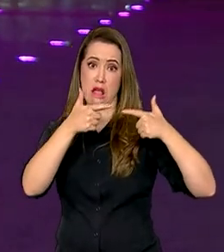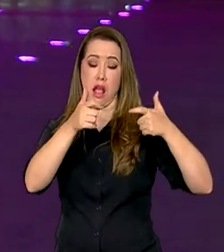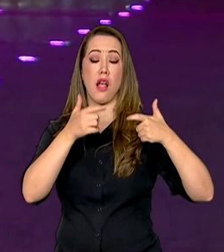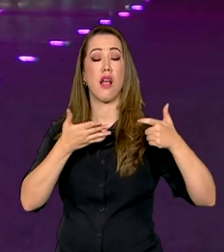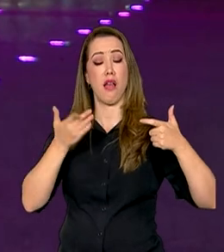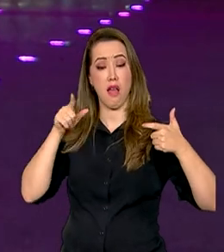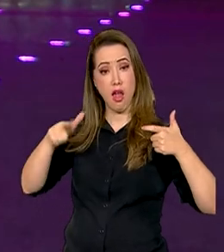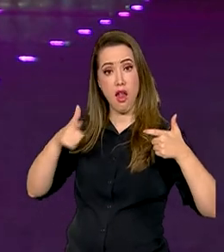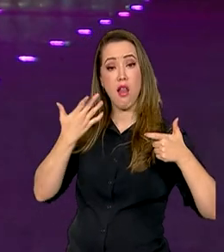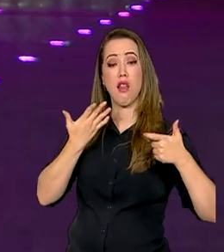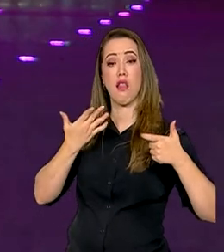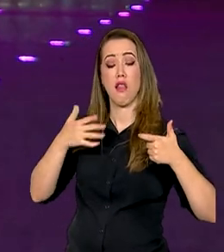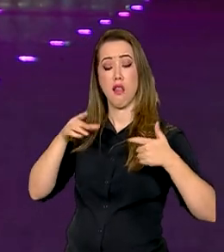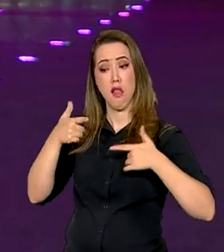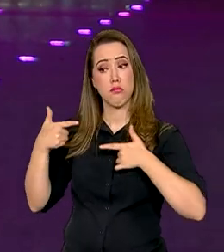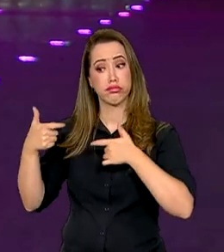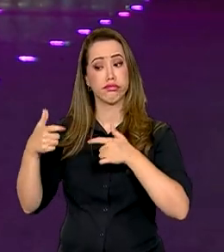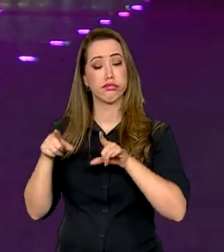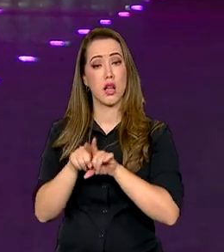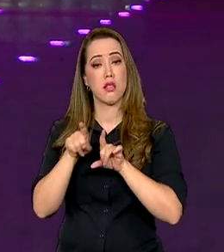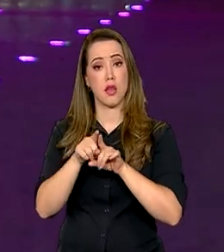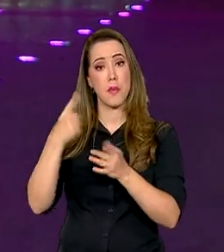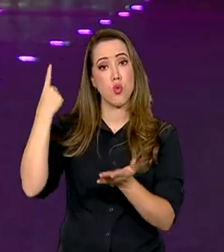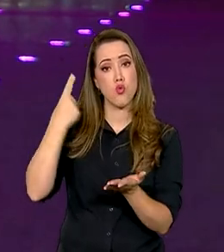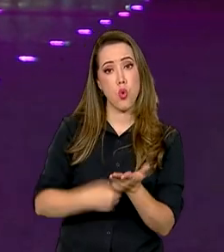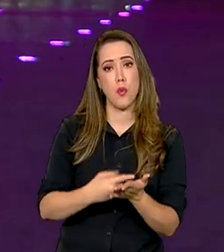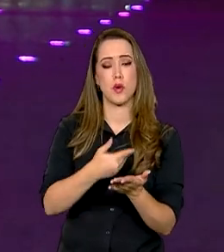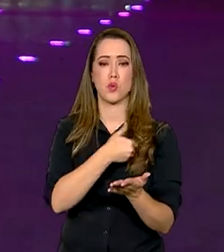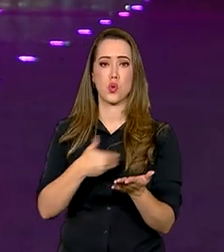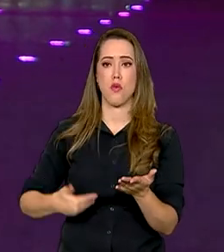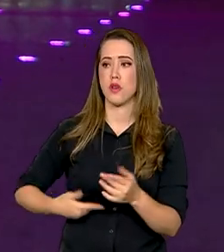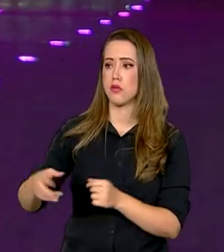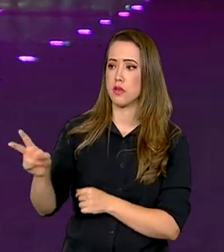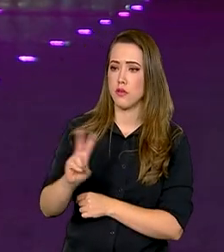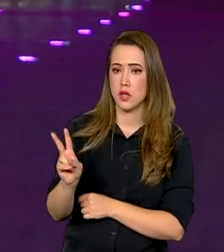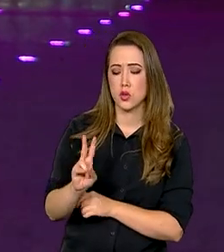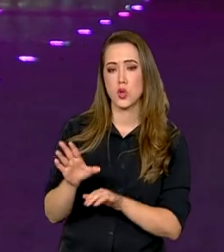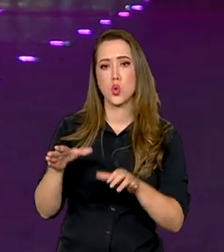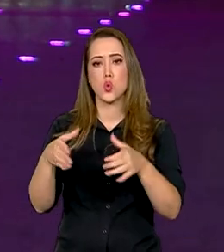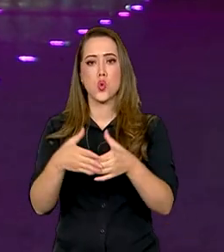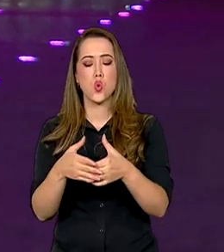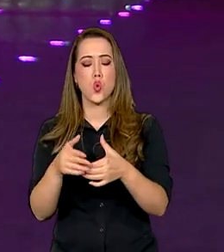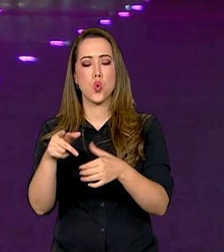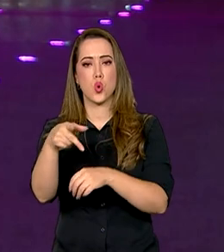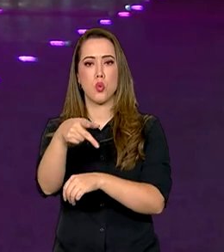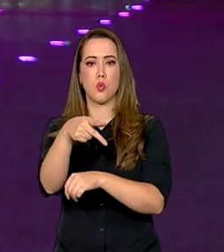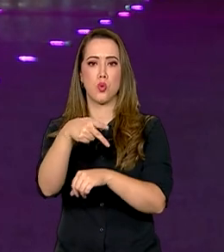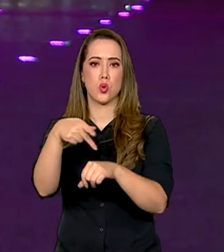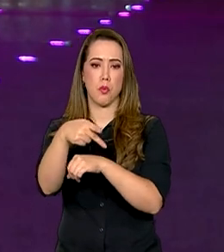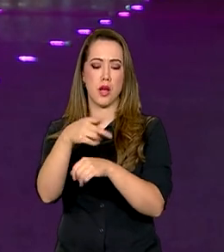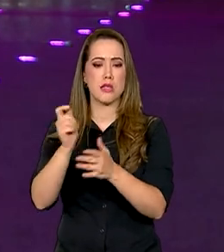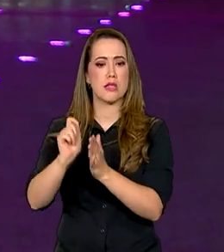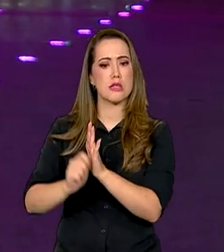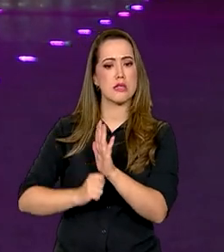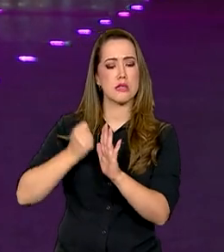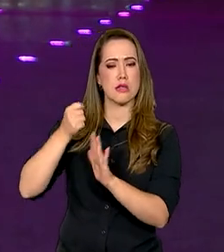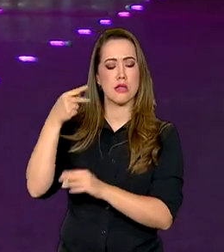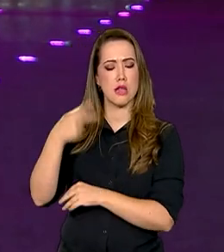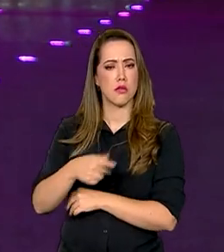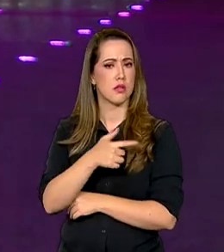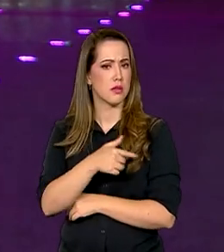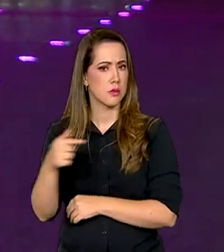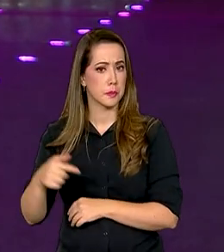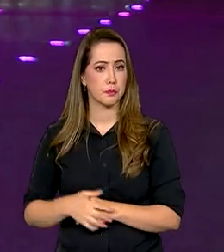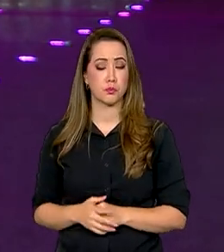Lula e Macron também falaram sobre o acordo entre o governo venezuelano e a oposição do país, assinado em Barbados essa semana.